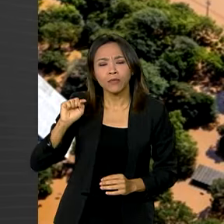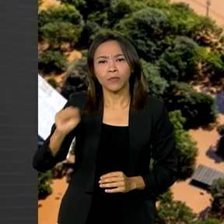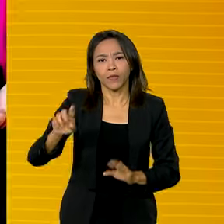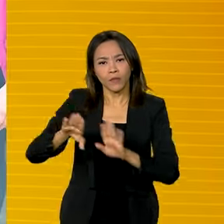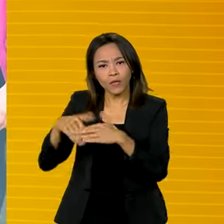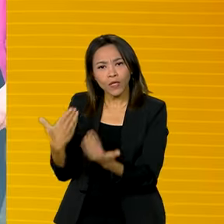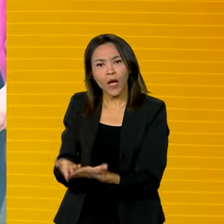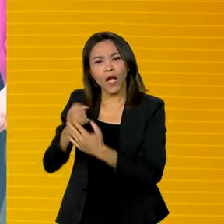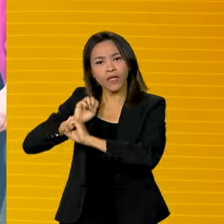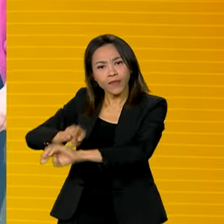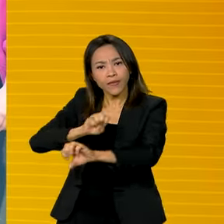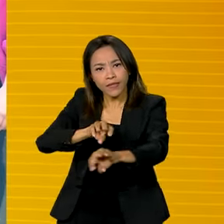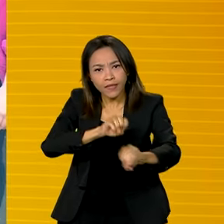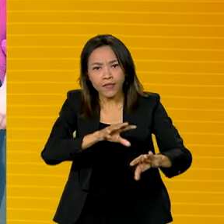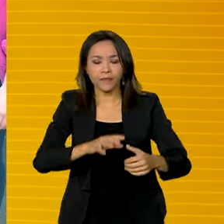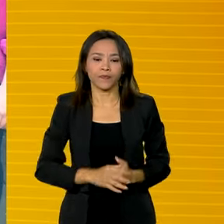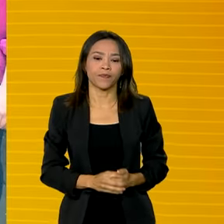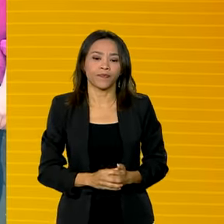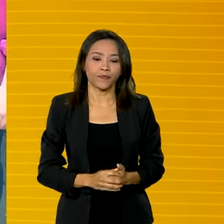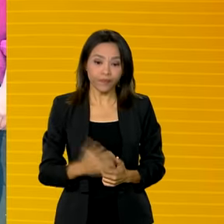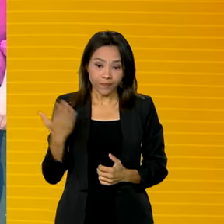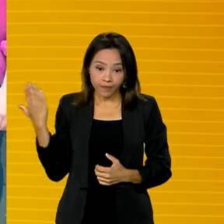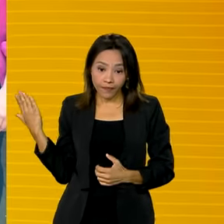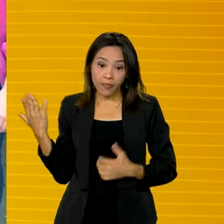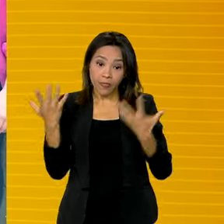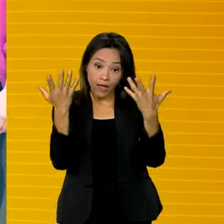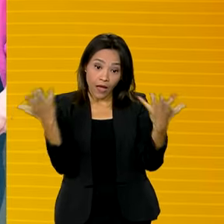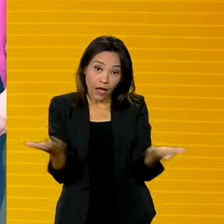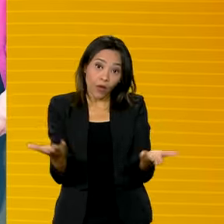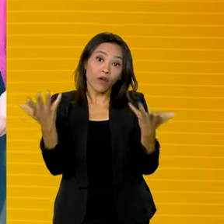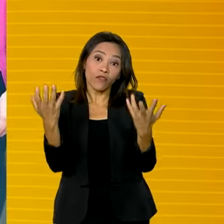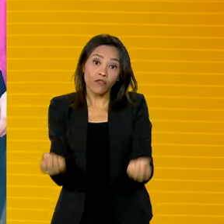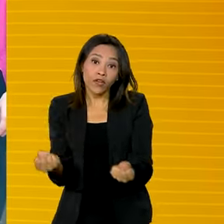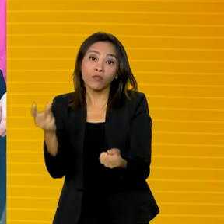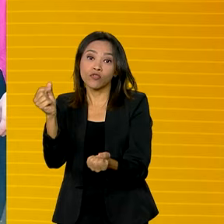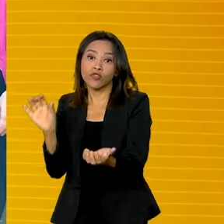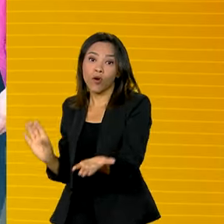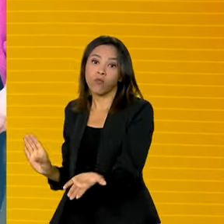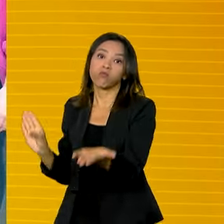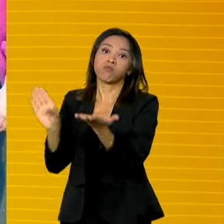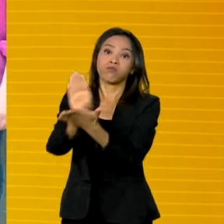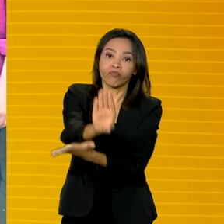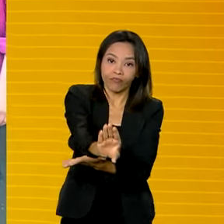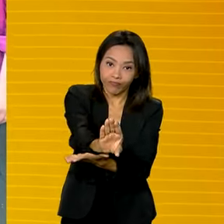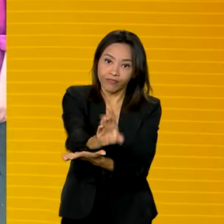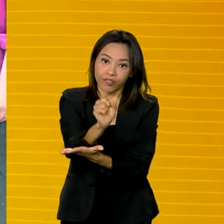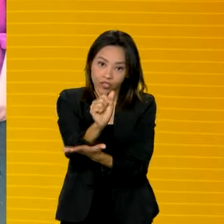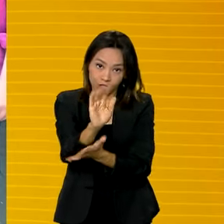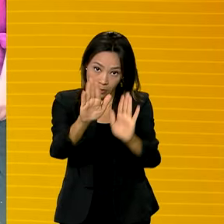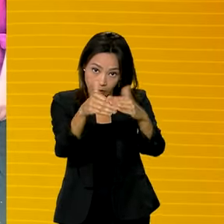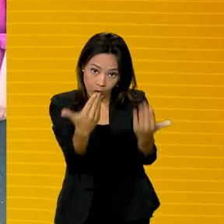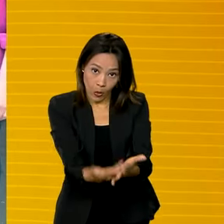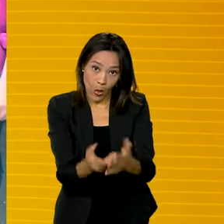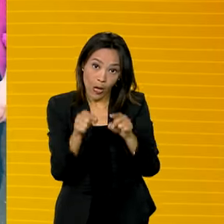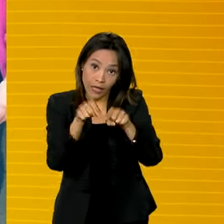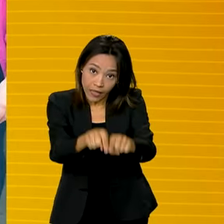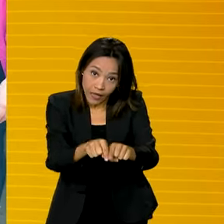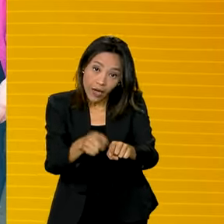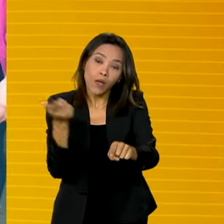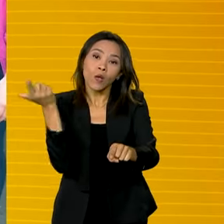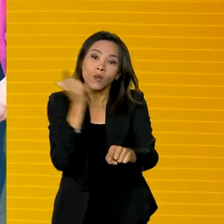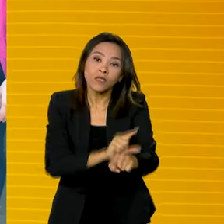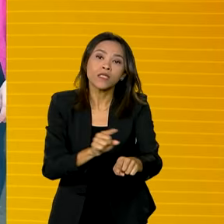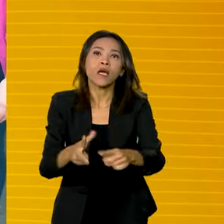ensino. Agora nós vamos repassar recursos também diretamente para a escola, para que ela possa também fazer os